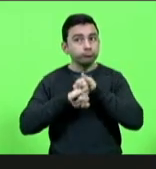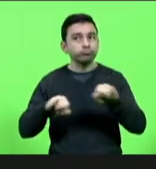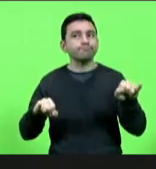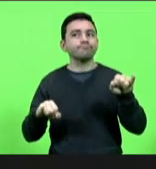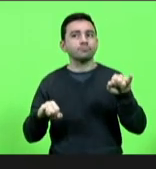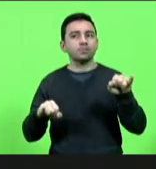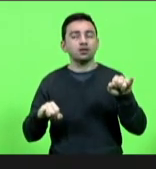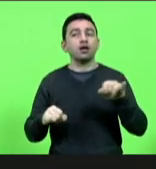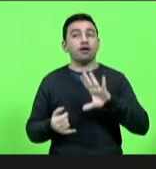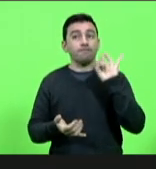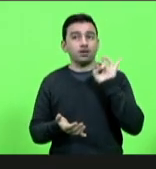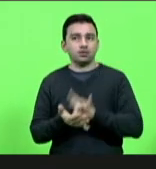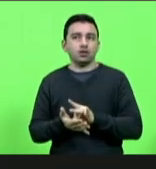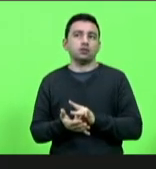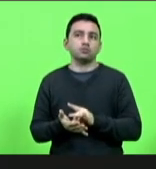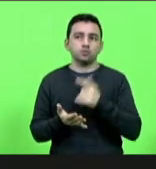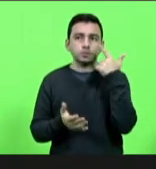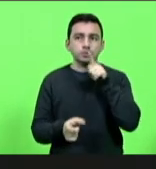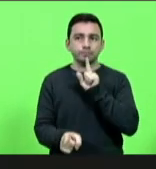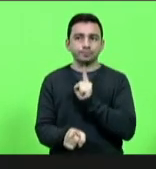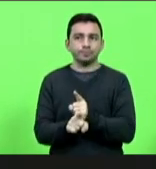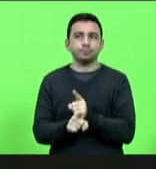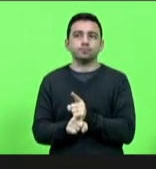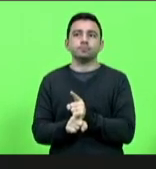verdade e a verdade nos libertará